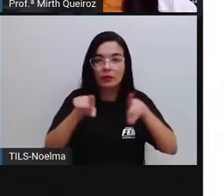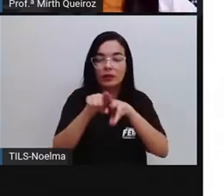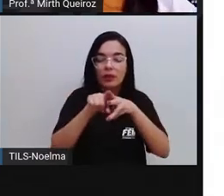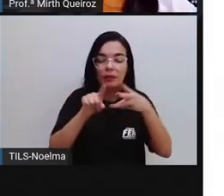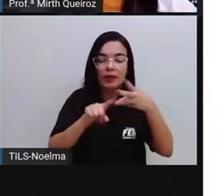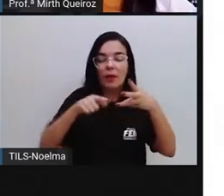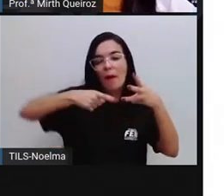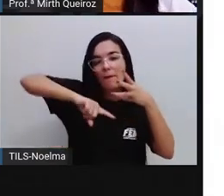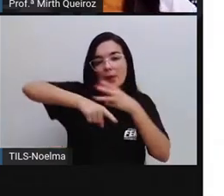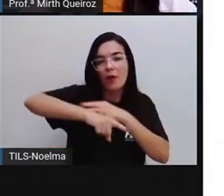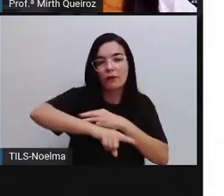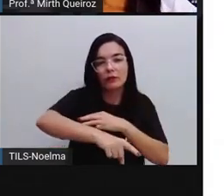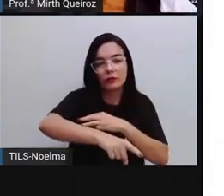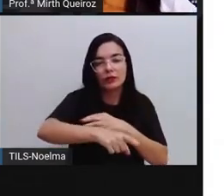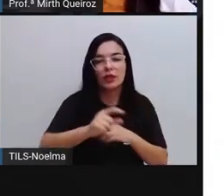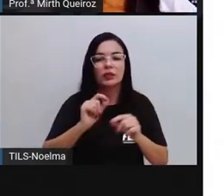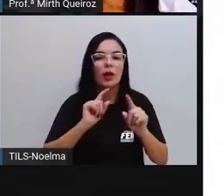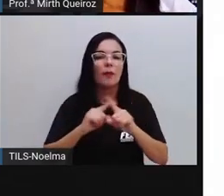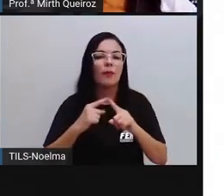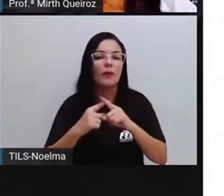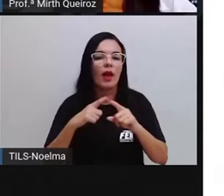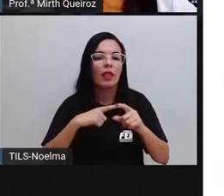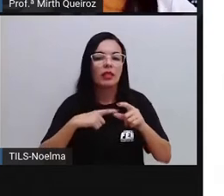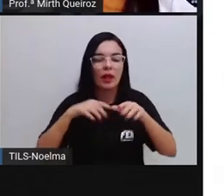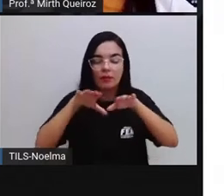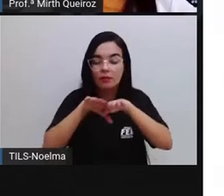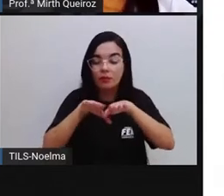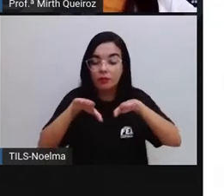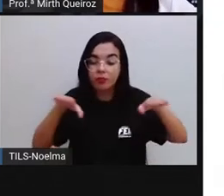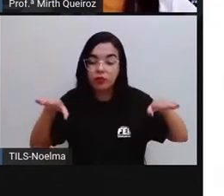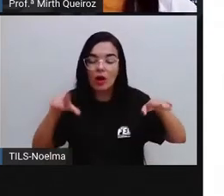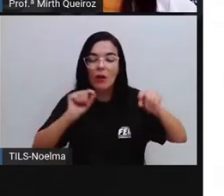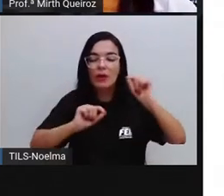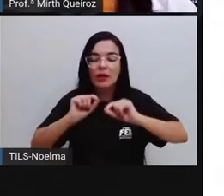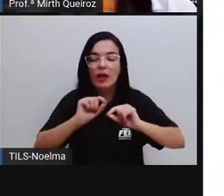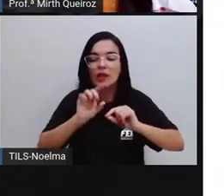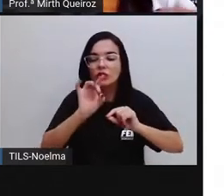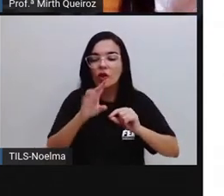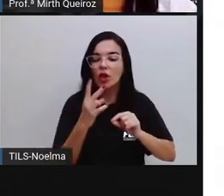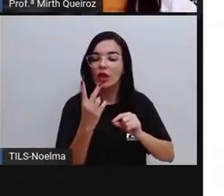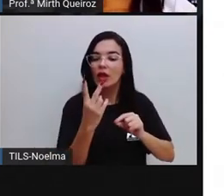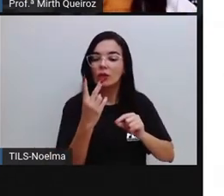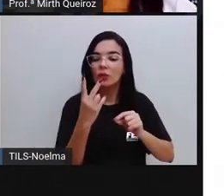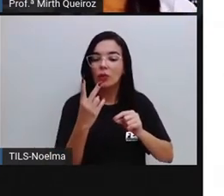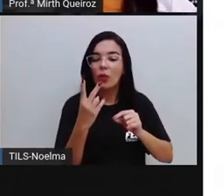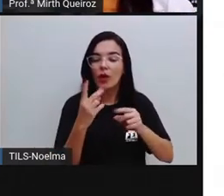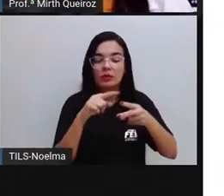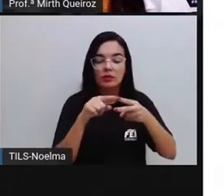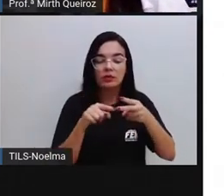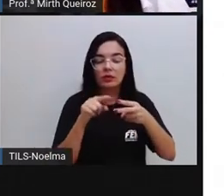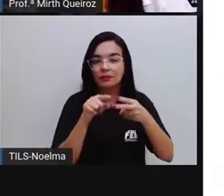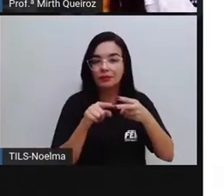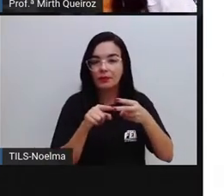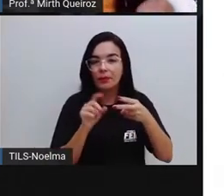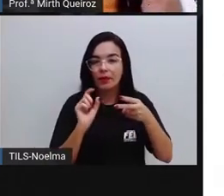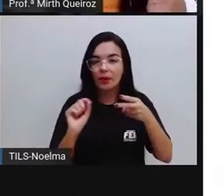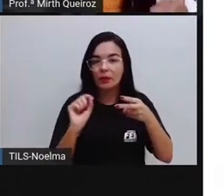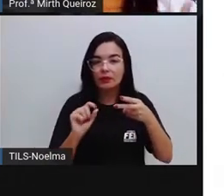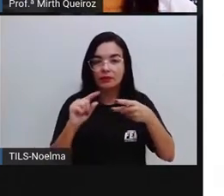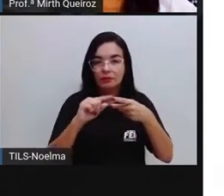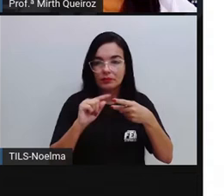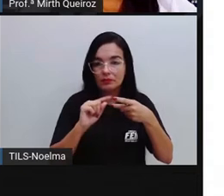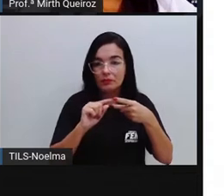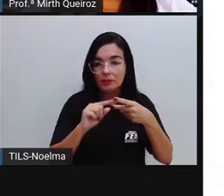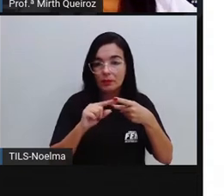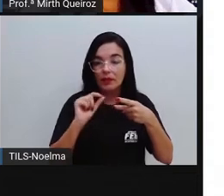ser figuras planas. Figuras planas são bidimensionais. O que significa isso? Bidimensionais, tridimensionais? As figuras